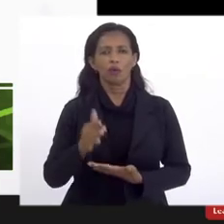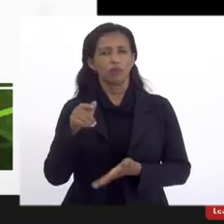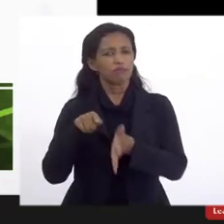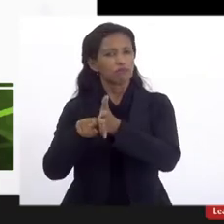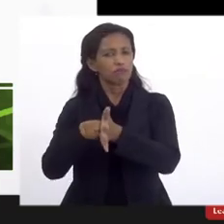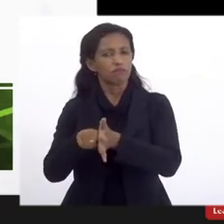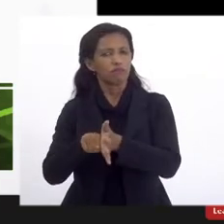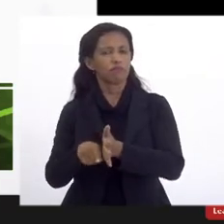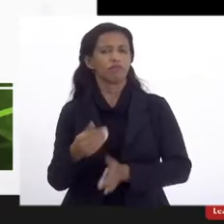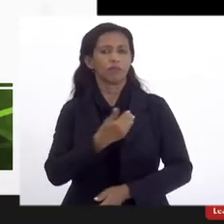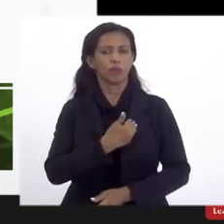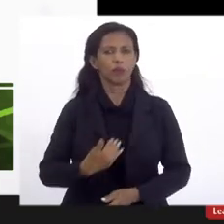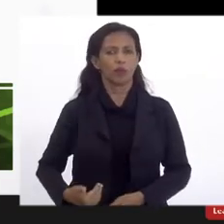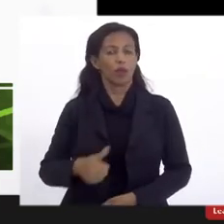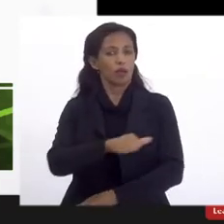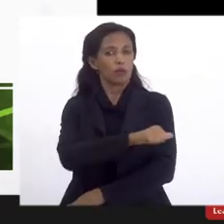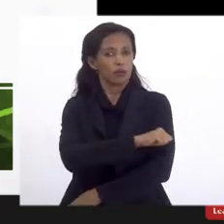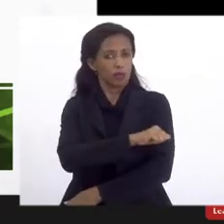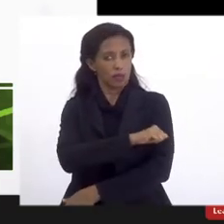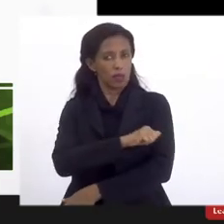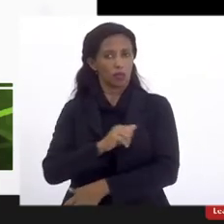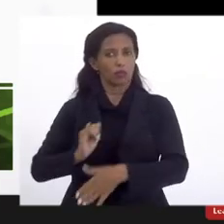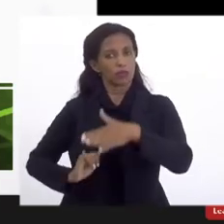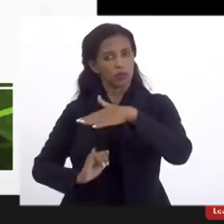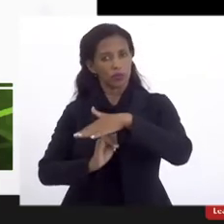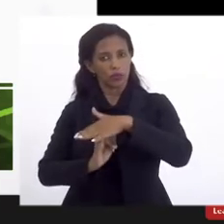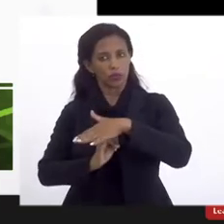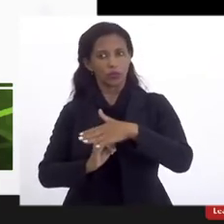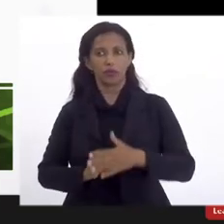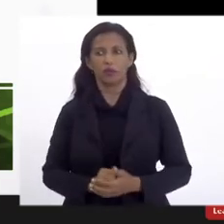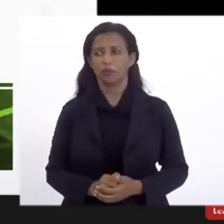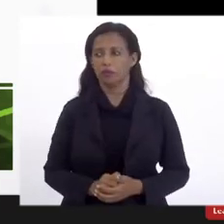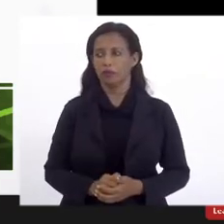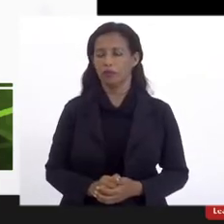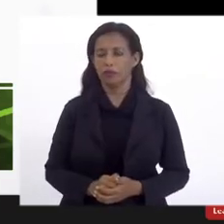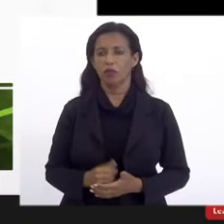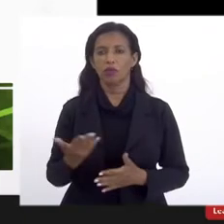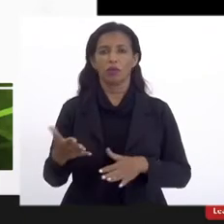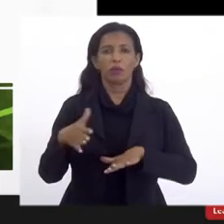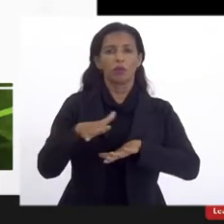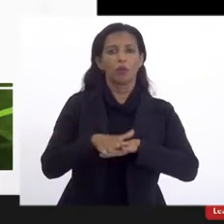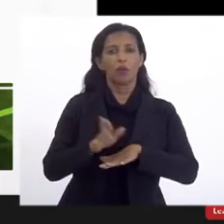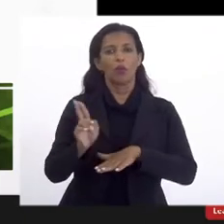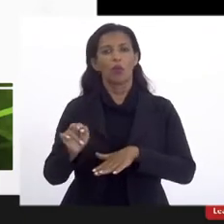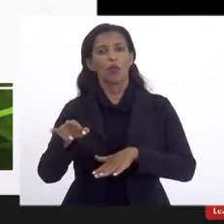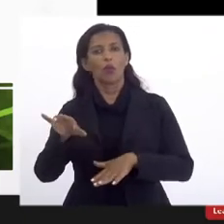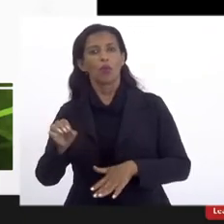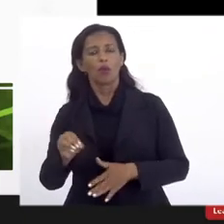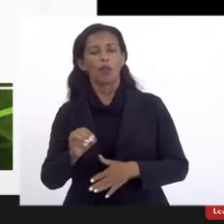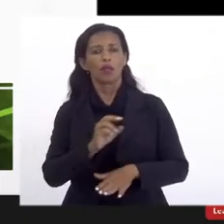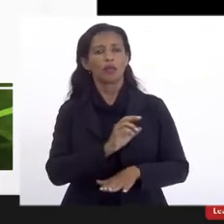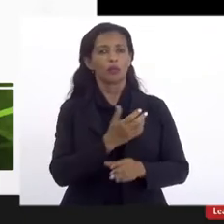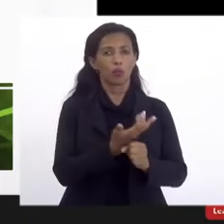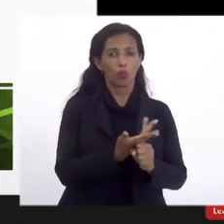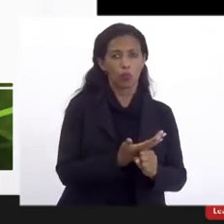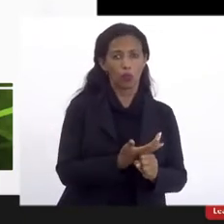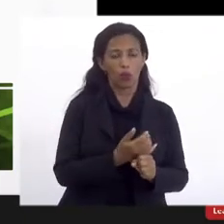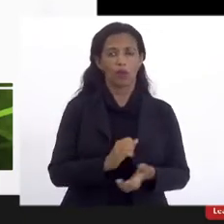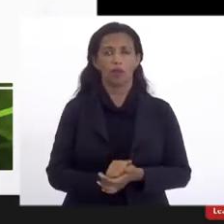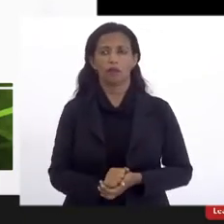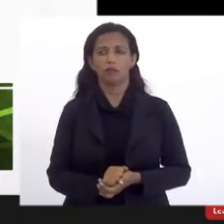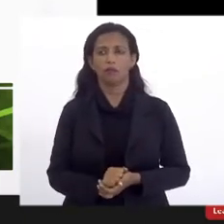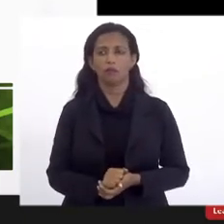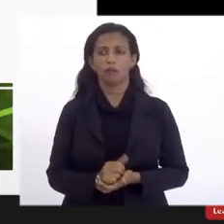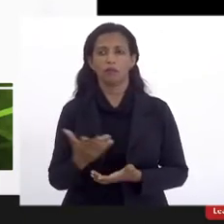aos alunos da nossa instituição sobre a incorporação UESO, UERJ, e o DCA